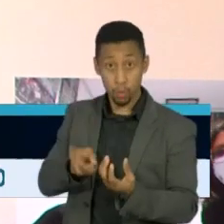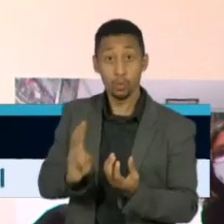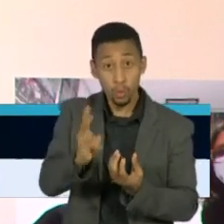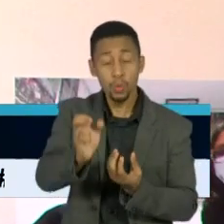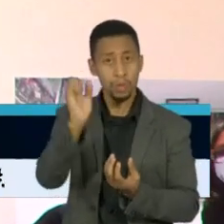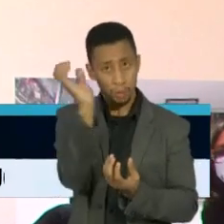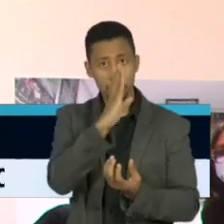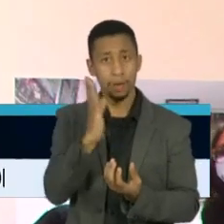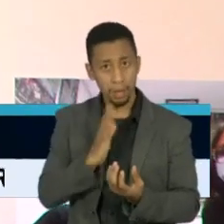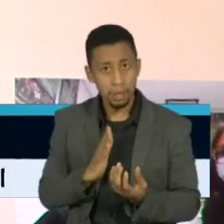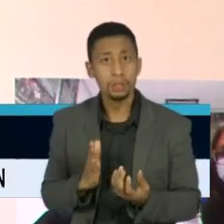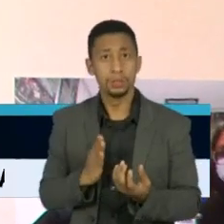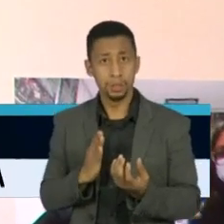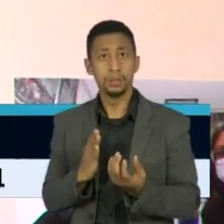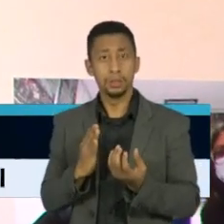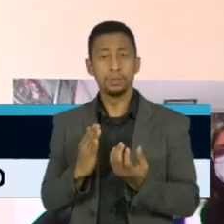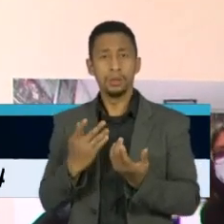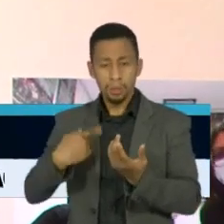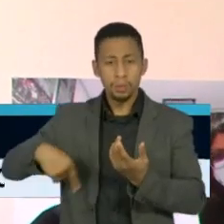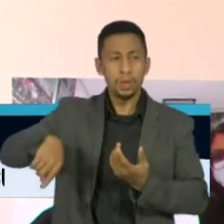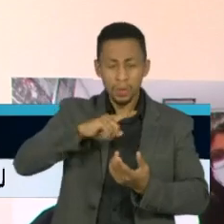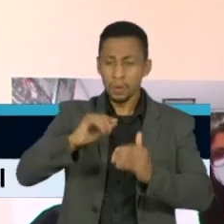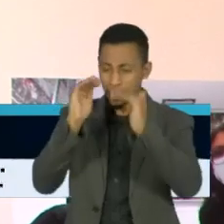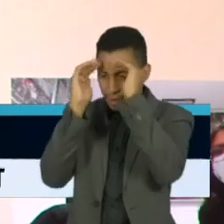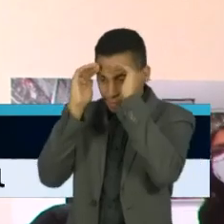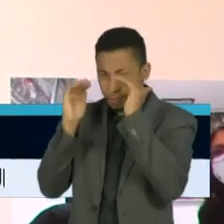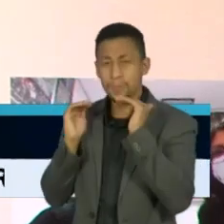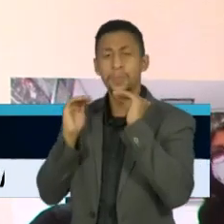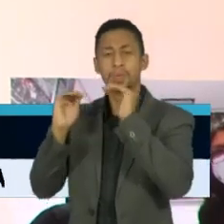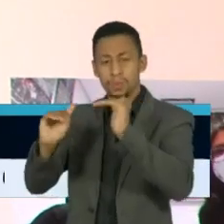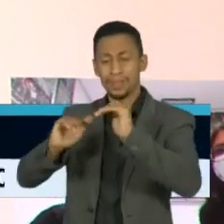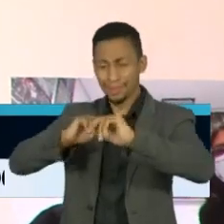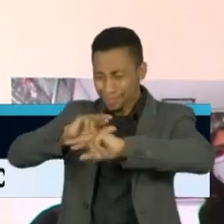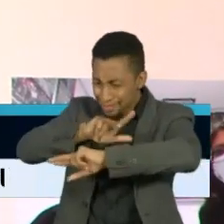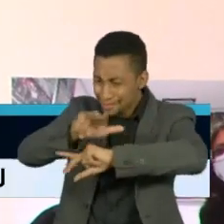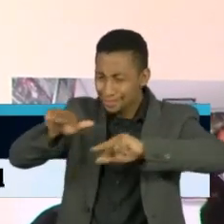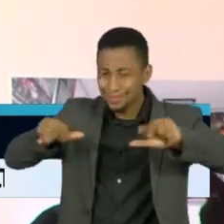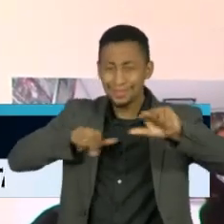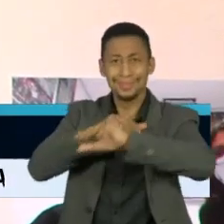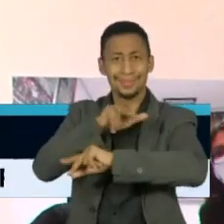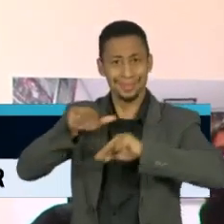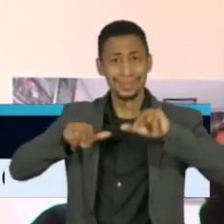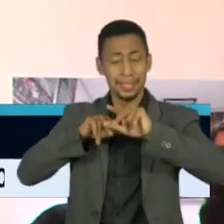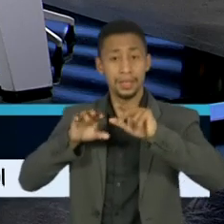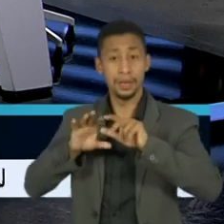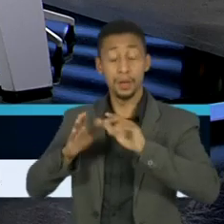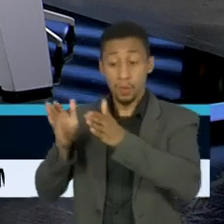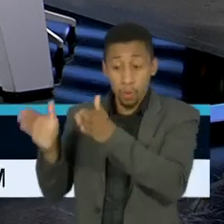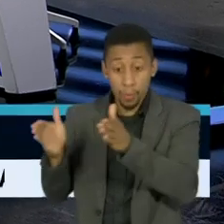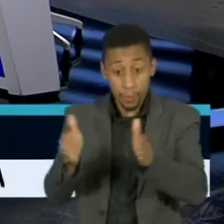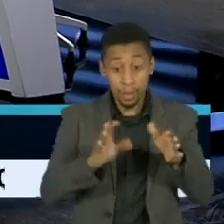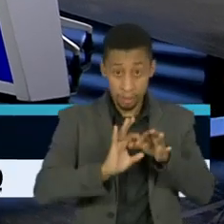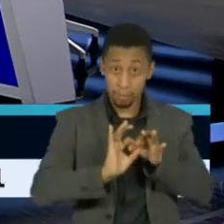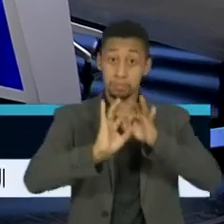diferenças sejam preservadas num processo político que se garanta as liberdades. Obrigada. Obrigada.